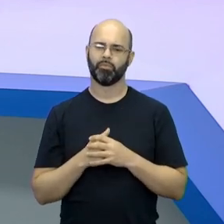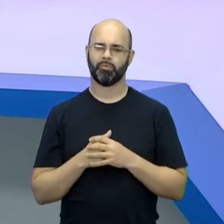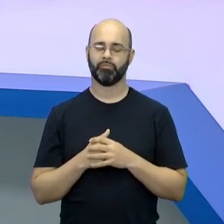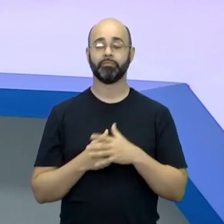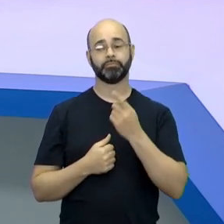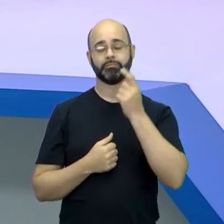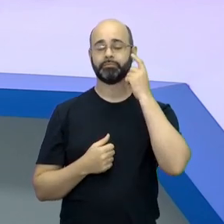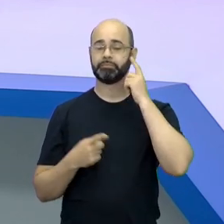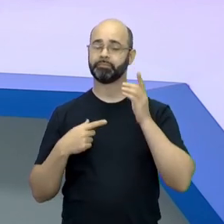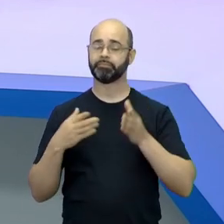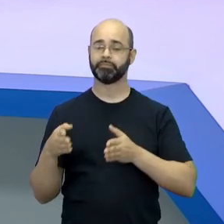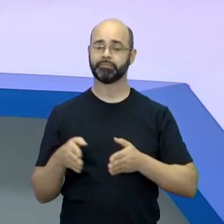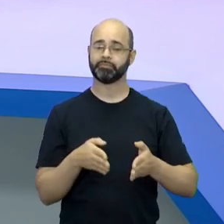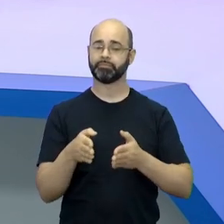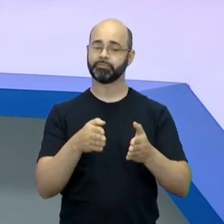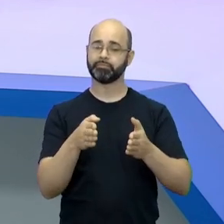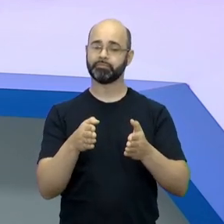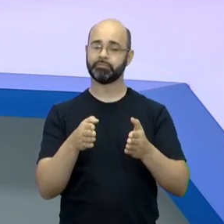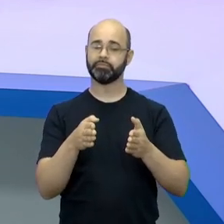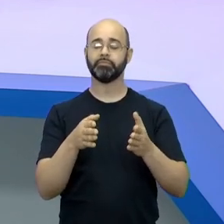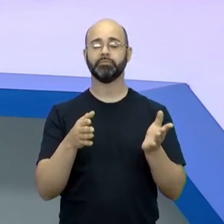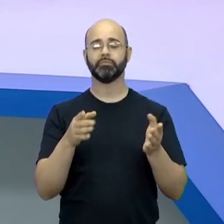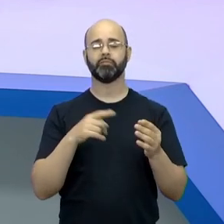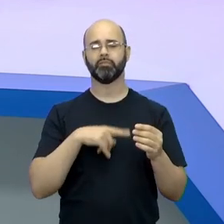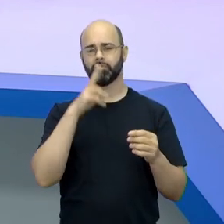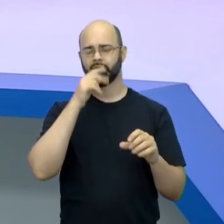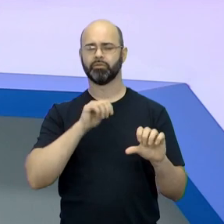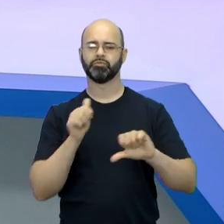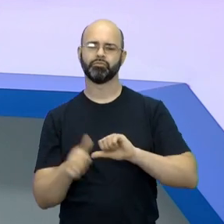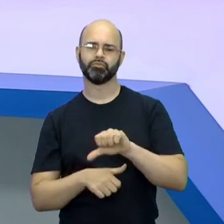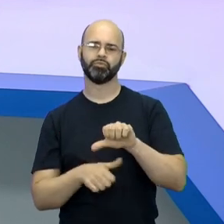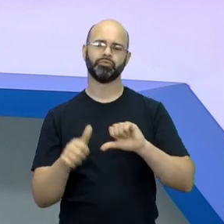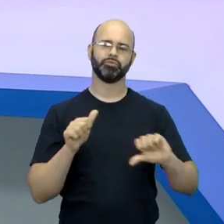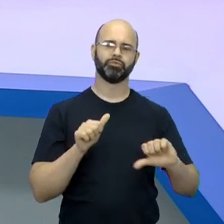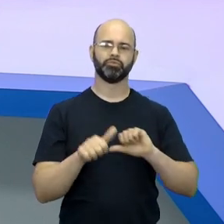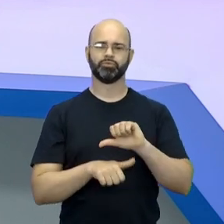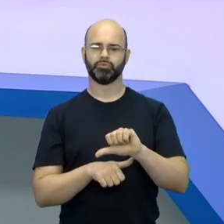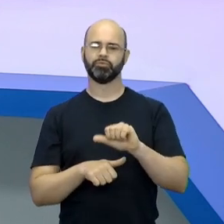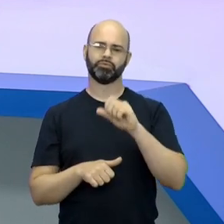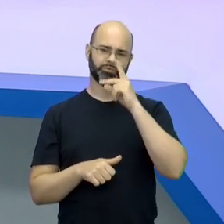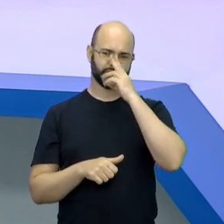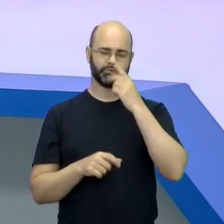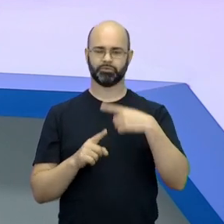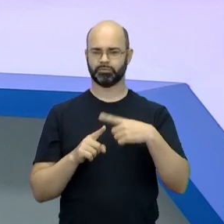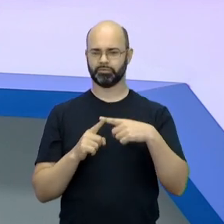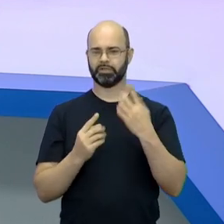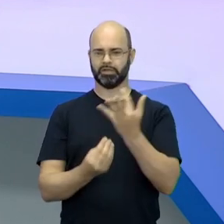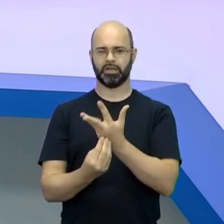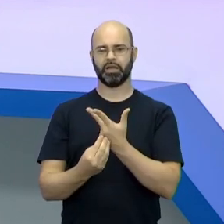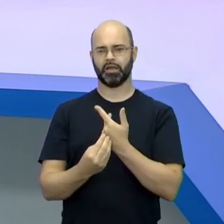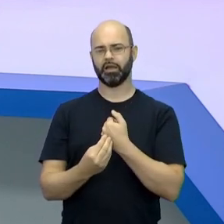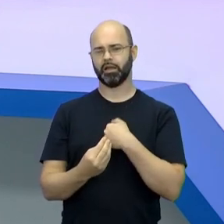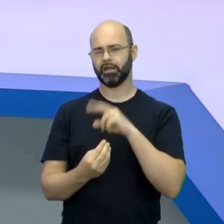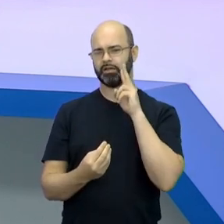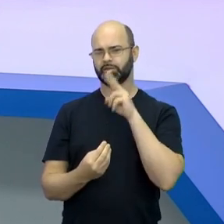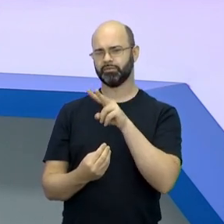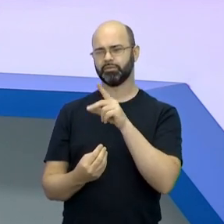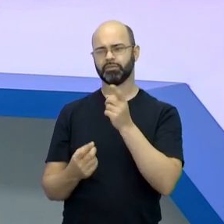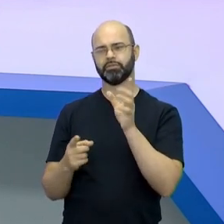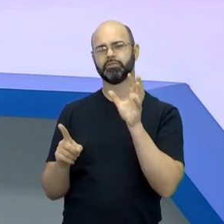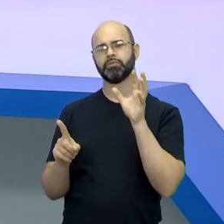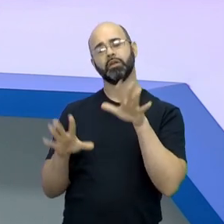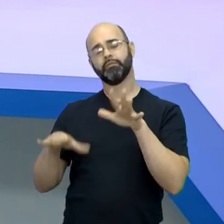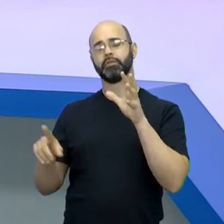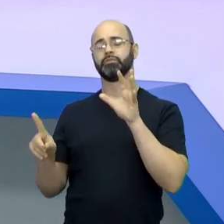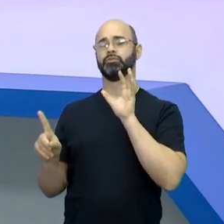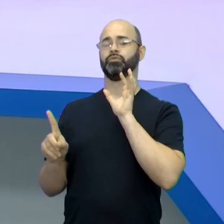que vão se revezando. Eu vejo a arte, o mundo do cinema, como algo que às vezes influencia,